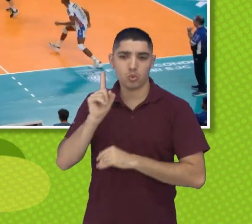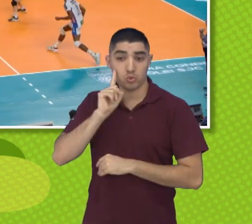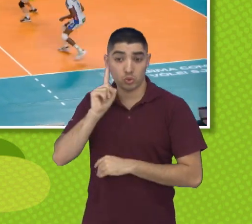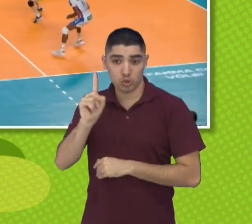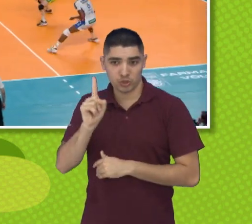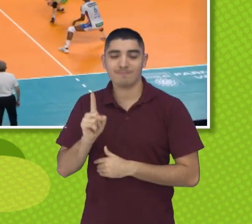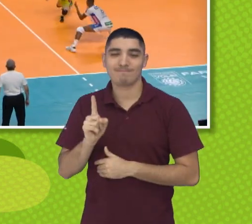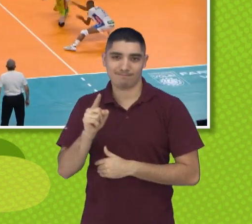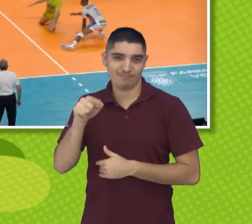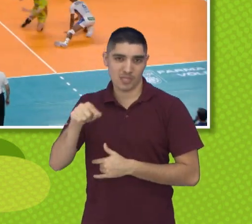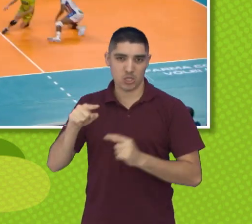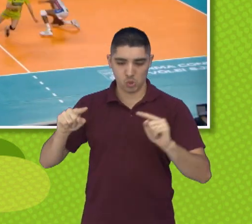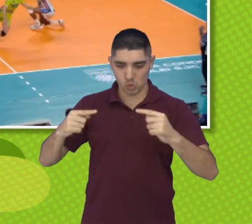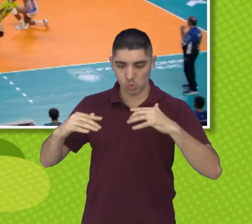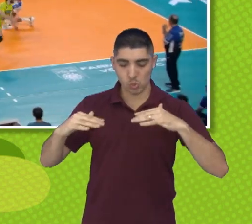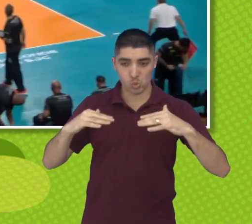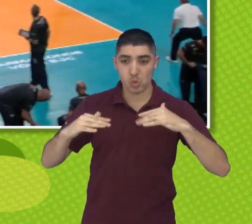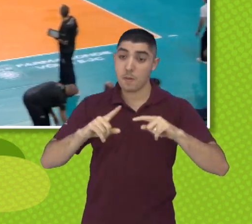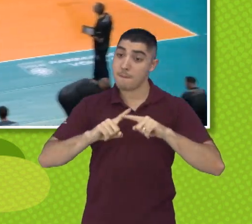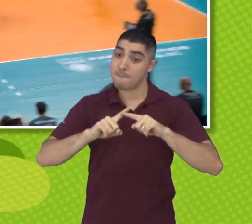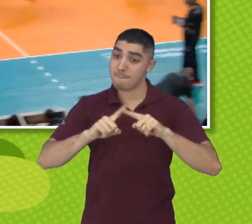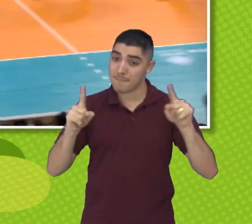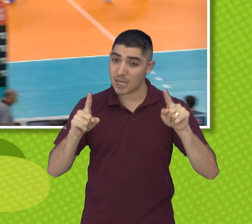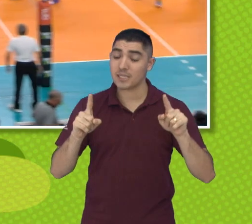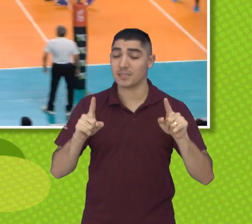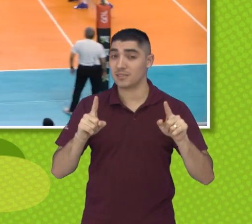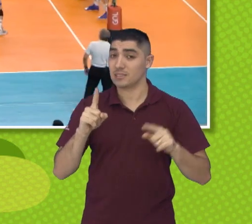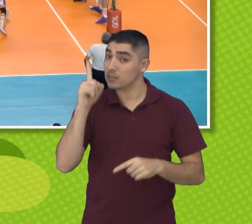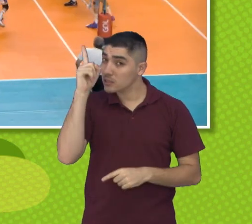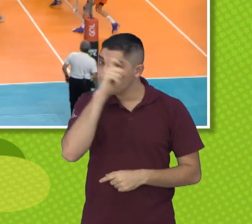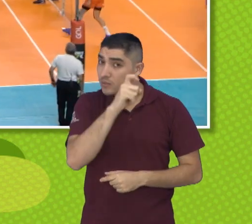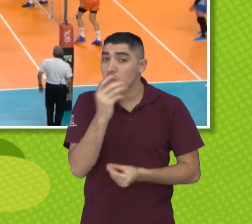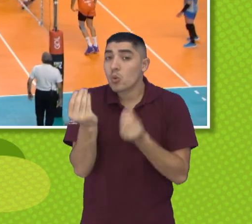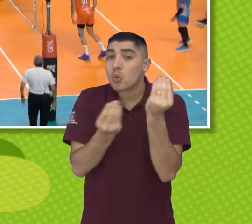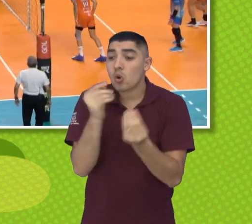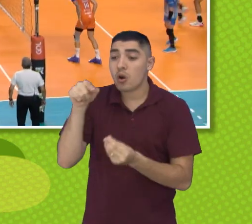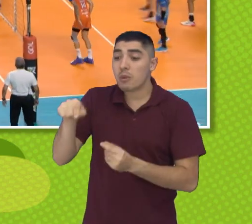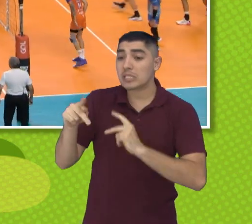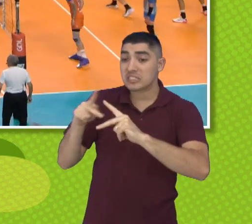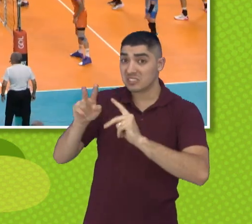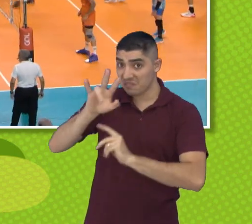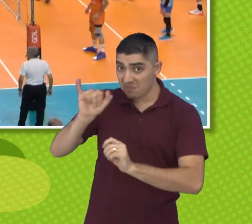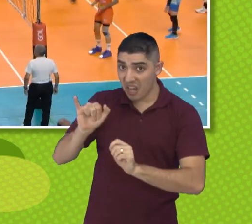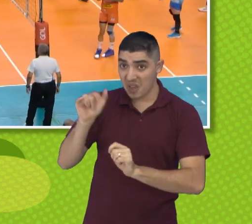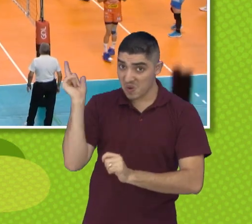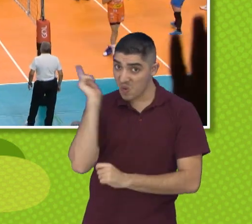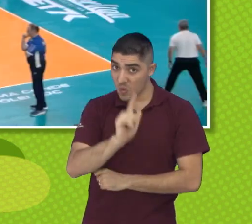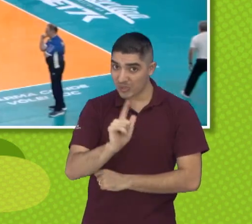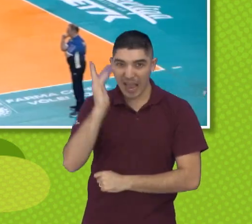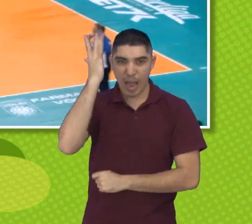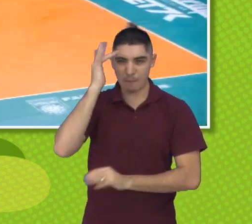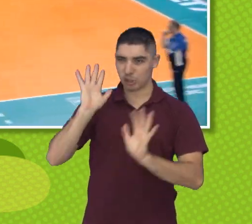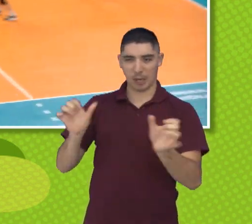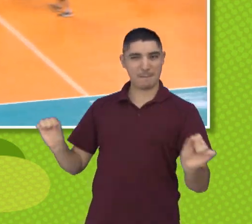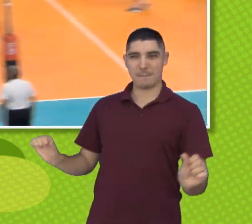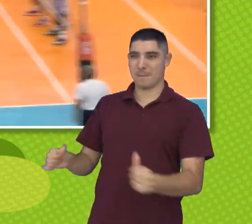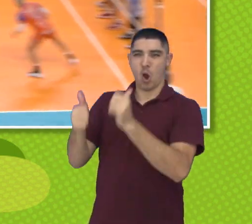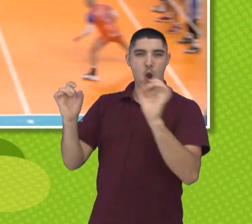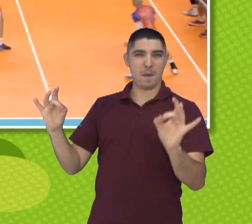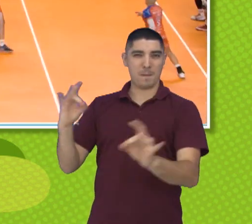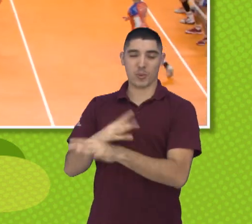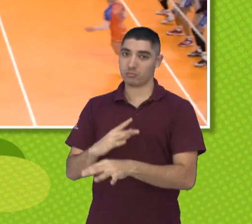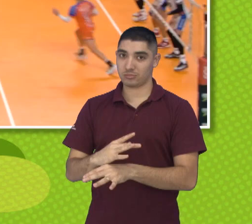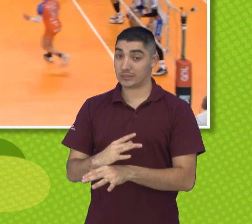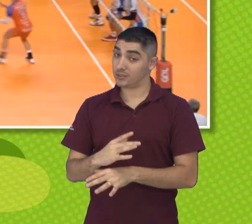adiamento da partida do São José, mas é difícil até ver se o São José vai se recuperar até amanhã, né, porque demanda um pouquinho